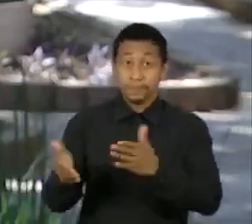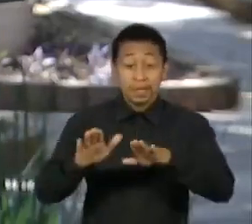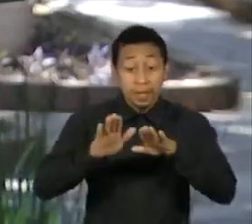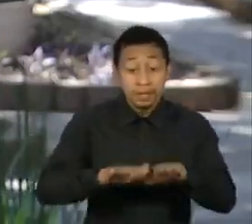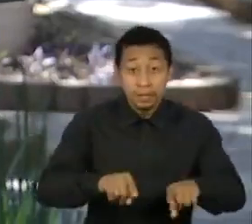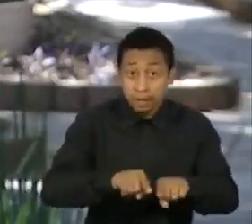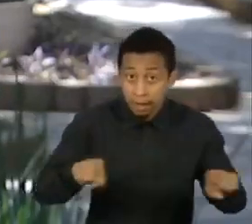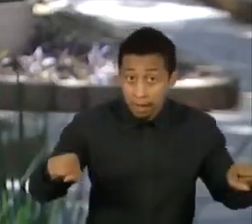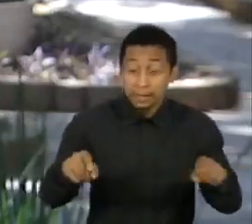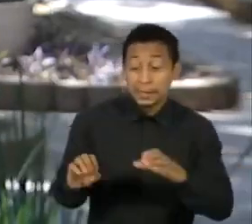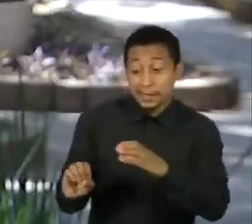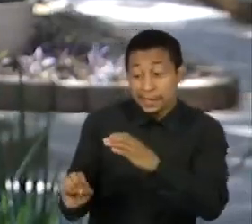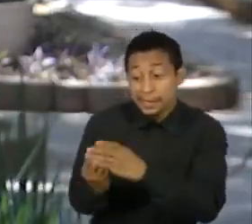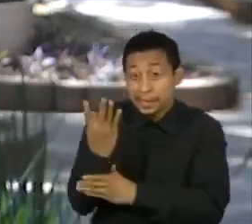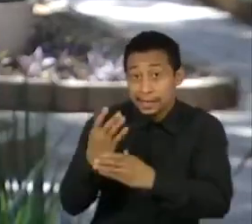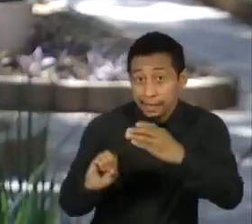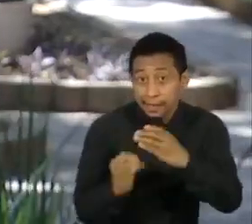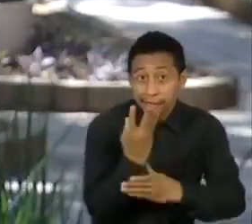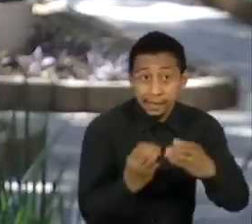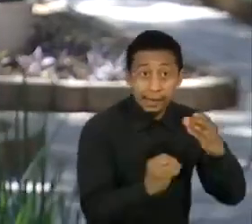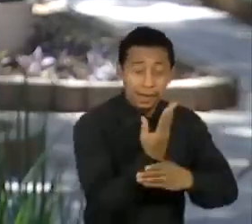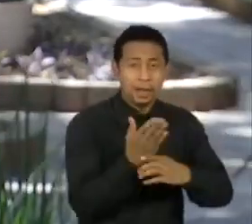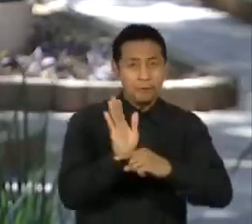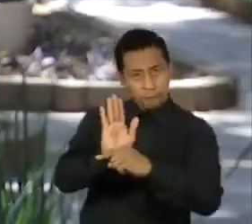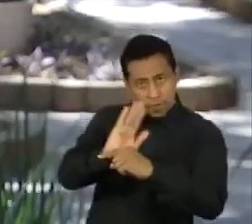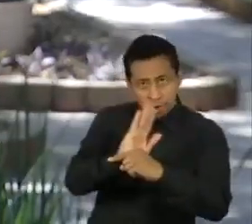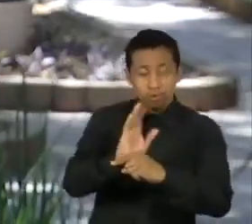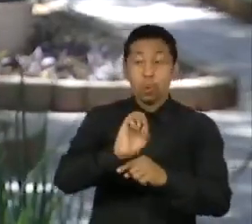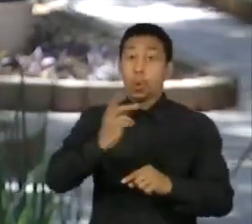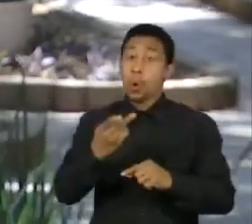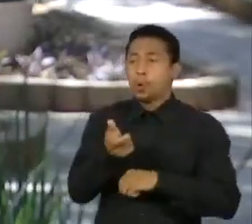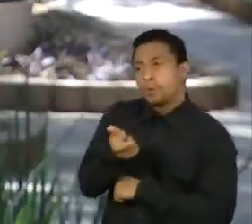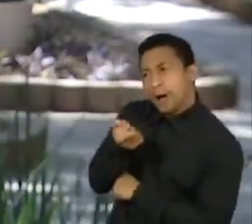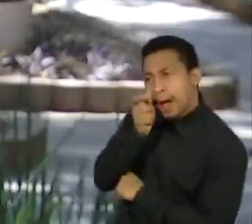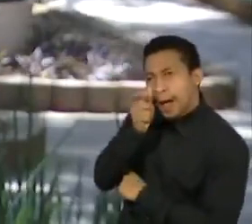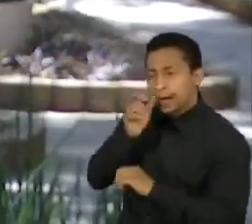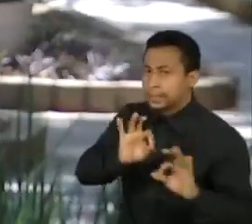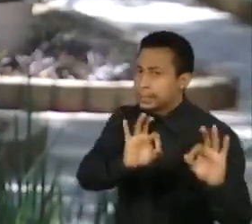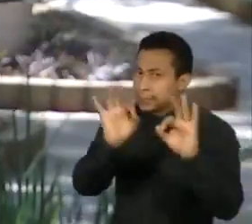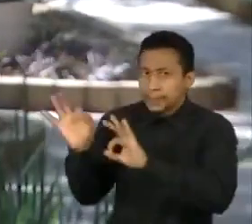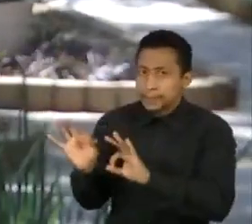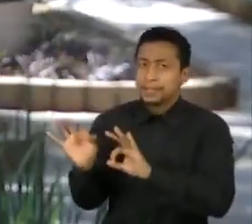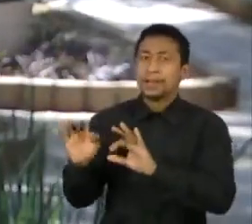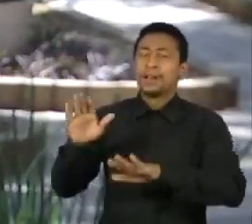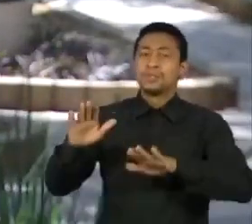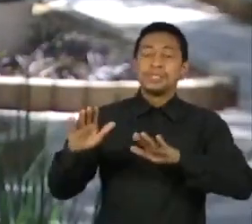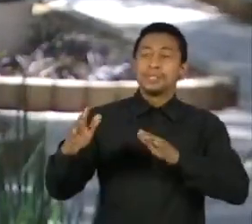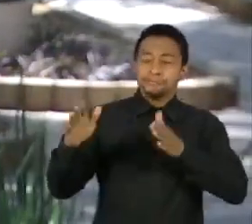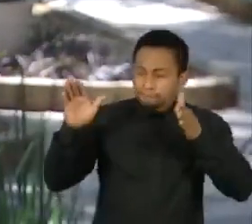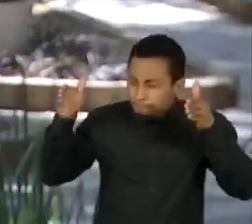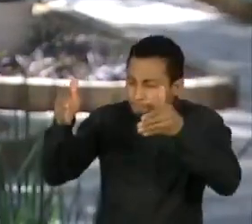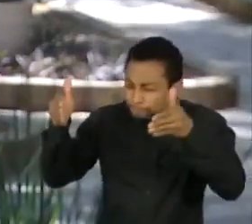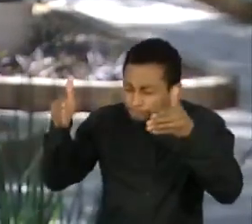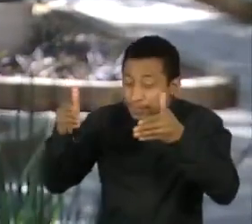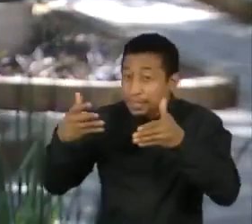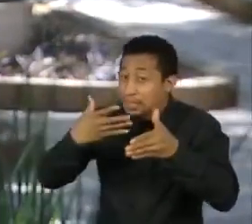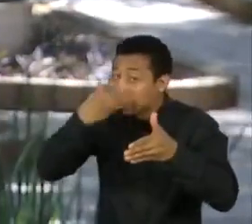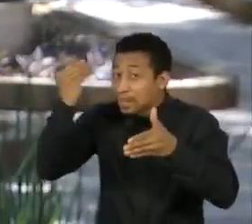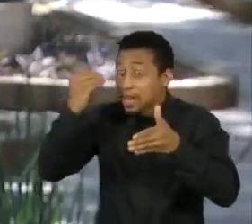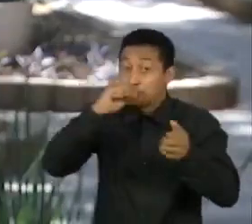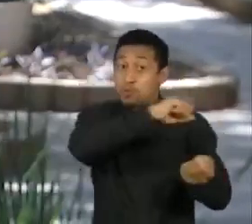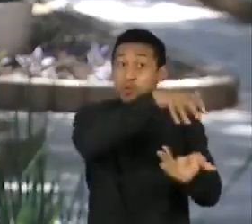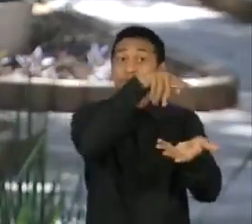crianças que produzem os conteúdos, quanto às que assistem, é a falta de conexão com o mundo real e seus problemas.